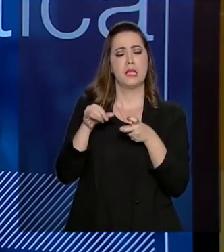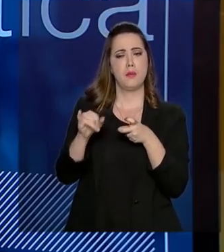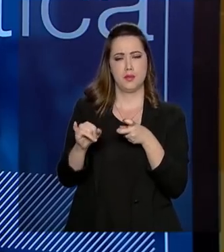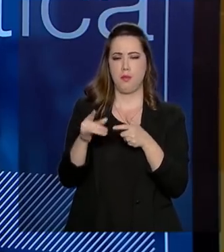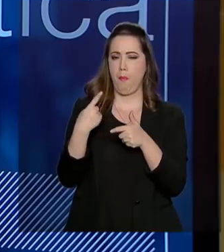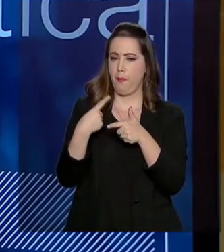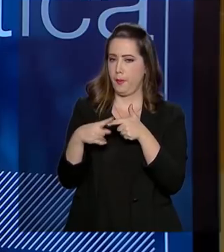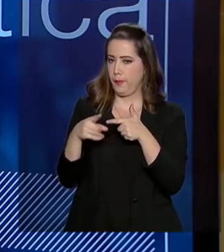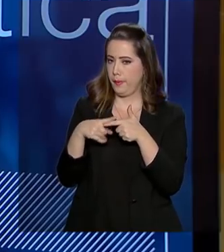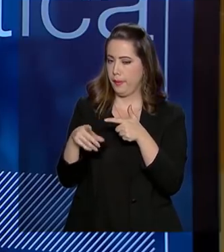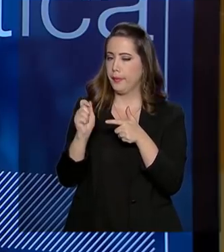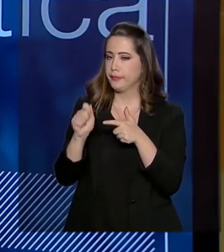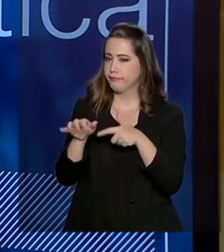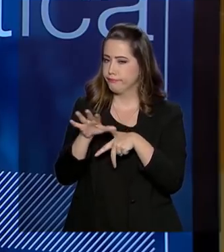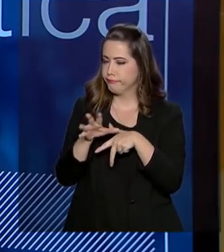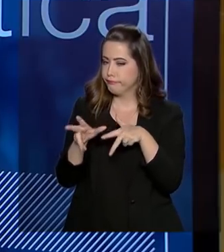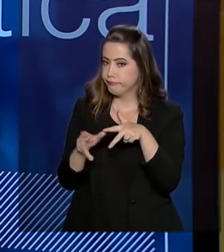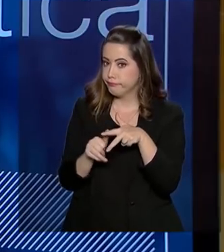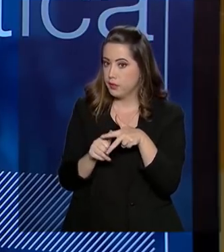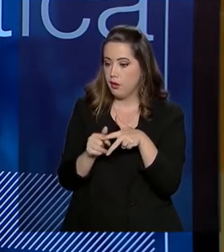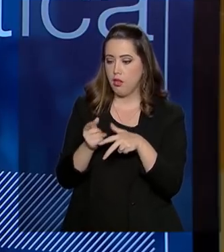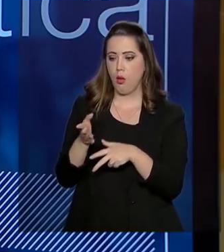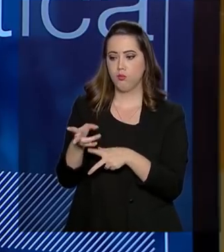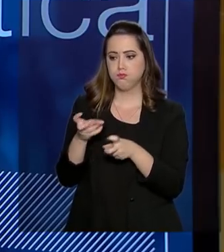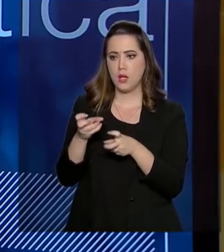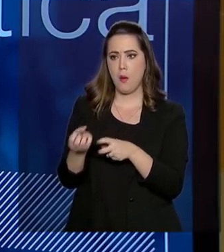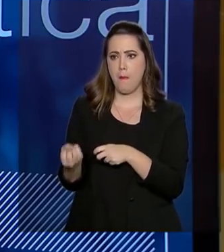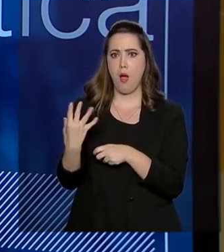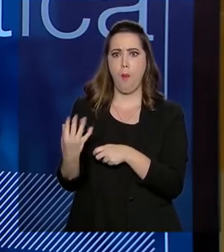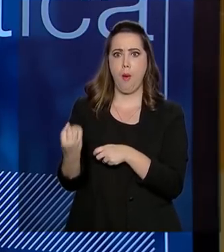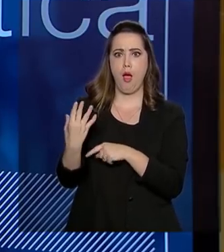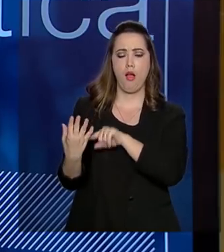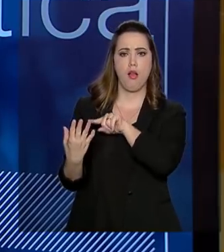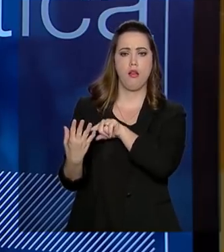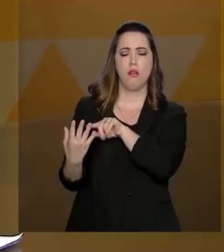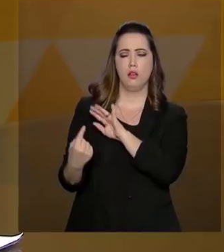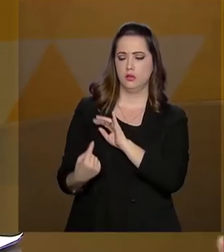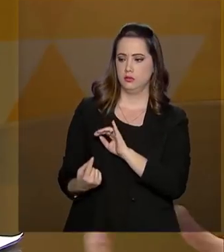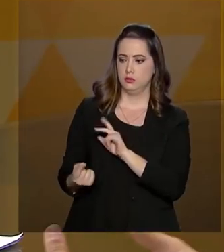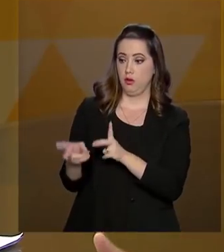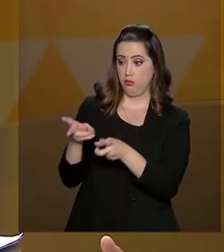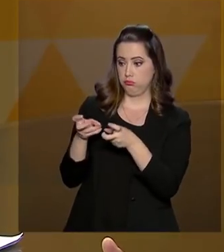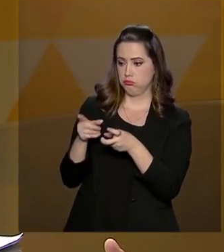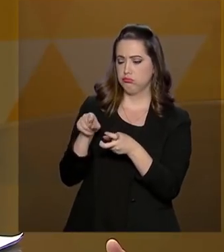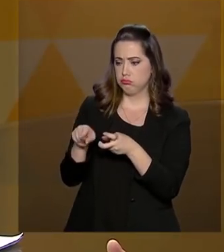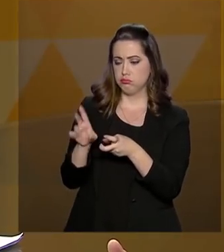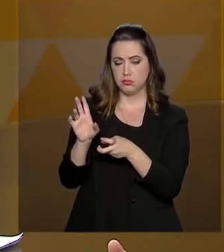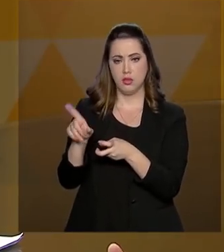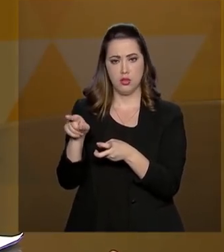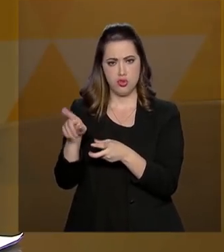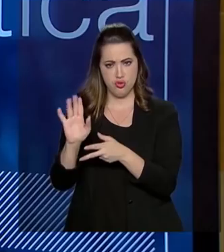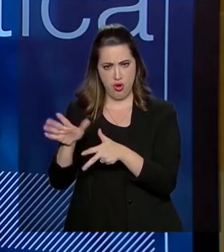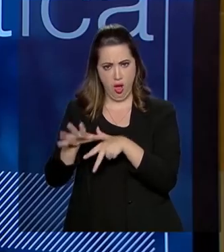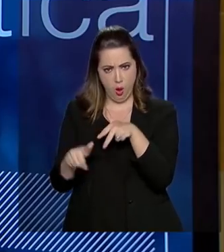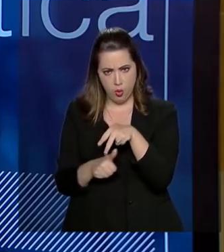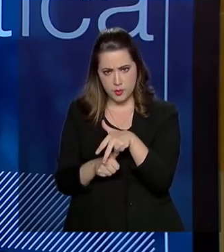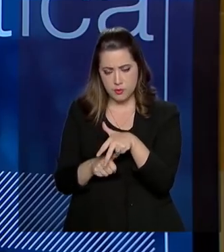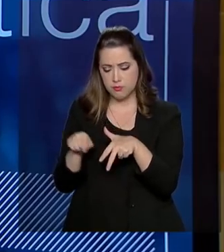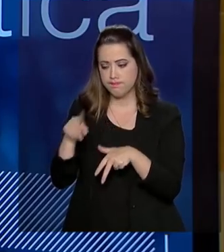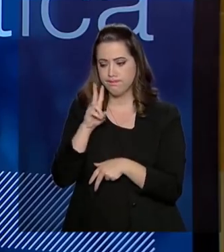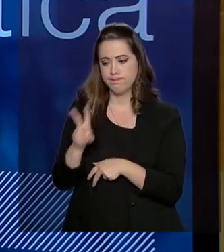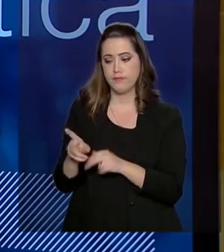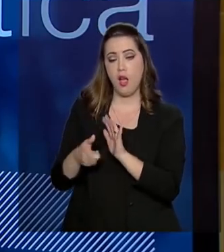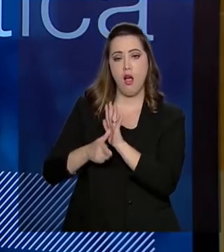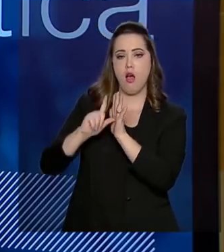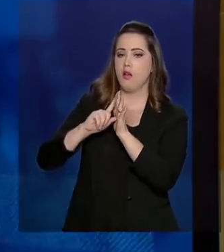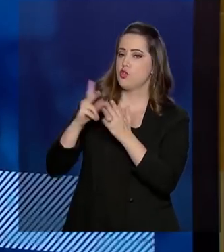e, partir daí, a gente já tem uma identificação desses indícios antes da licitação acontecer. Se fossem